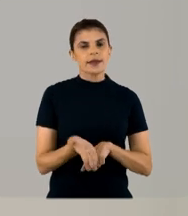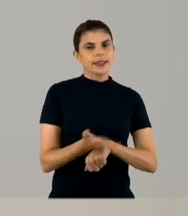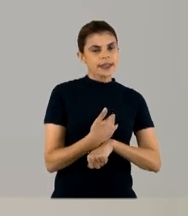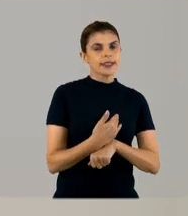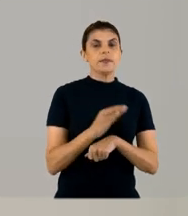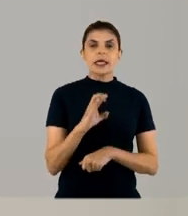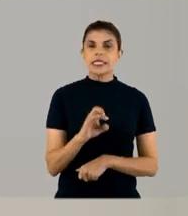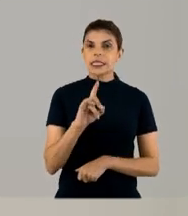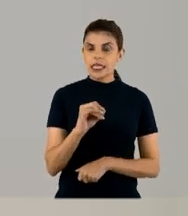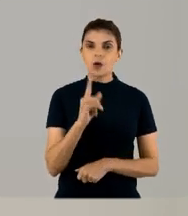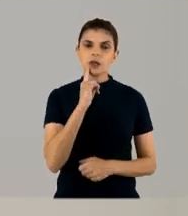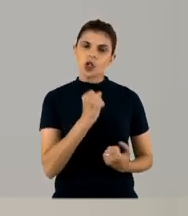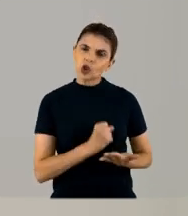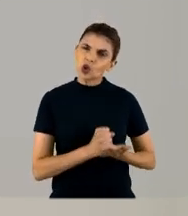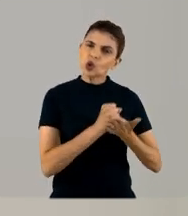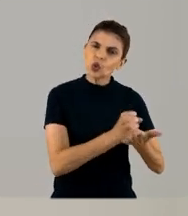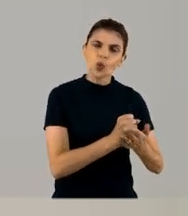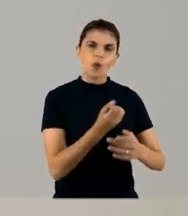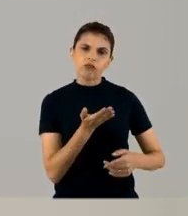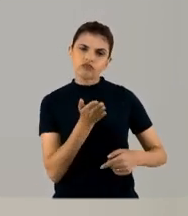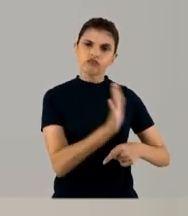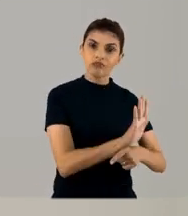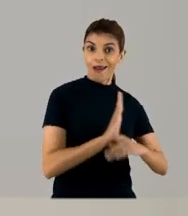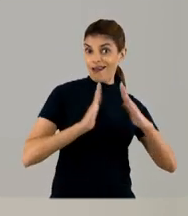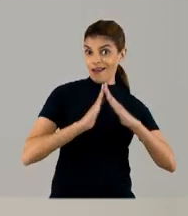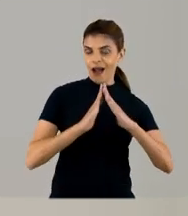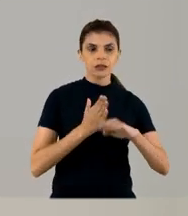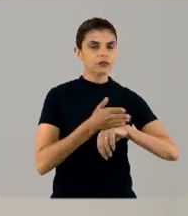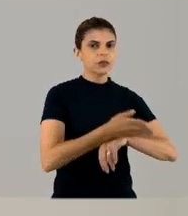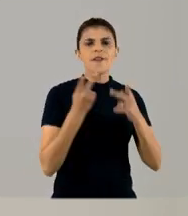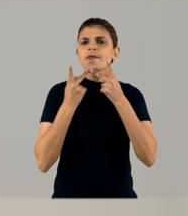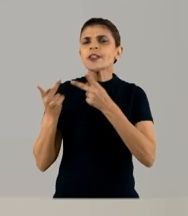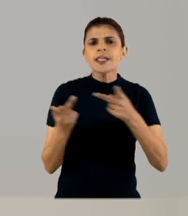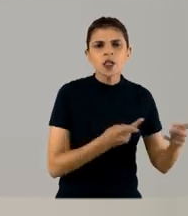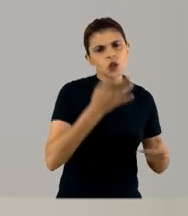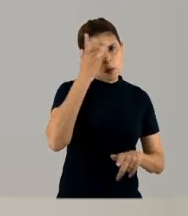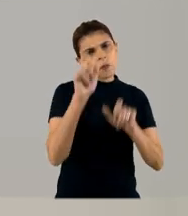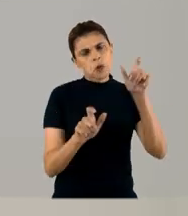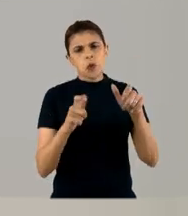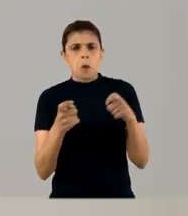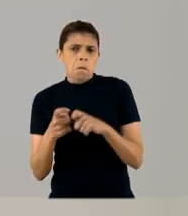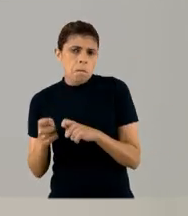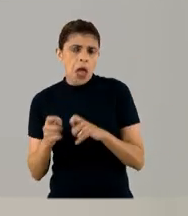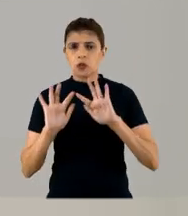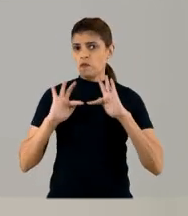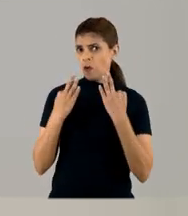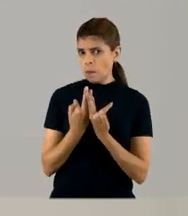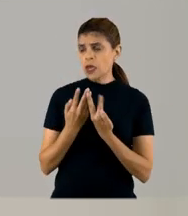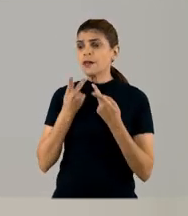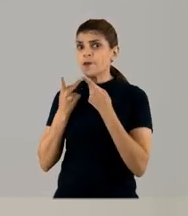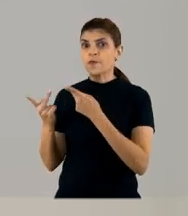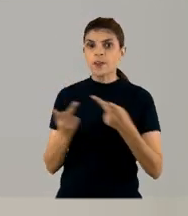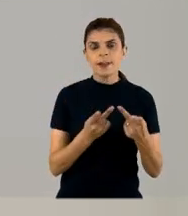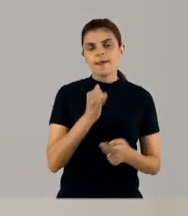ser um suporte de atendimento em domicílio por visitadores sanitários ou por médicos de família,